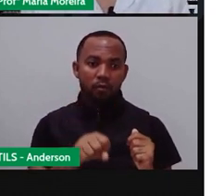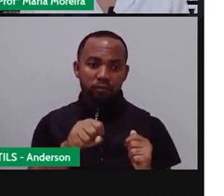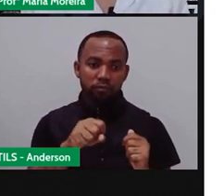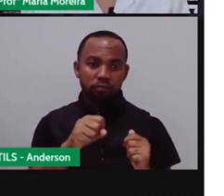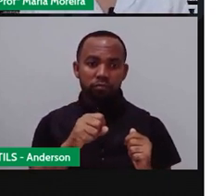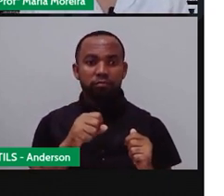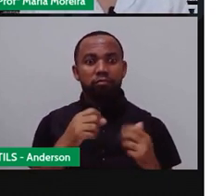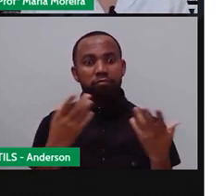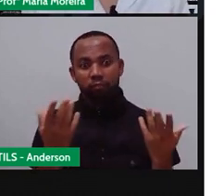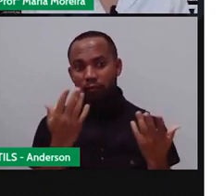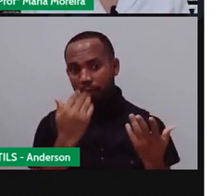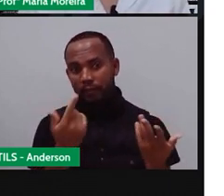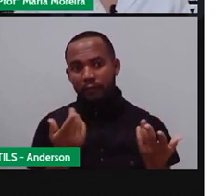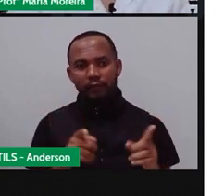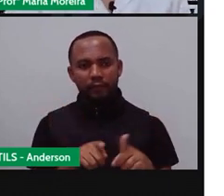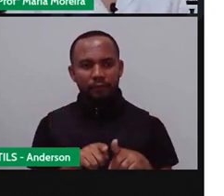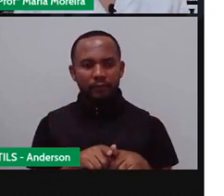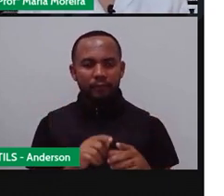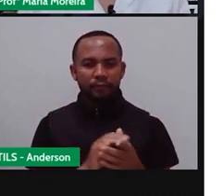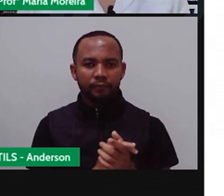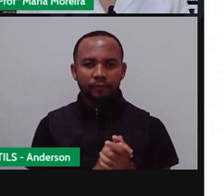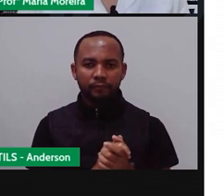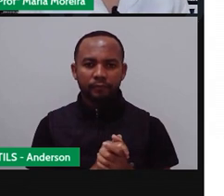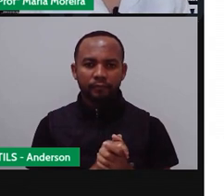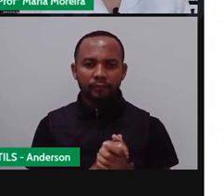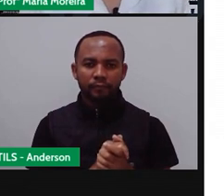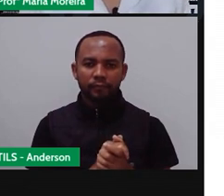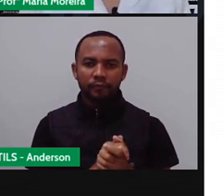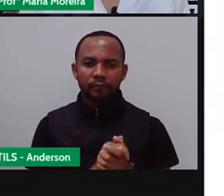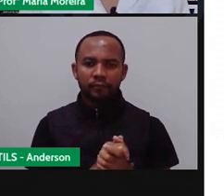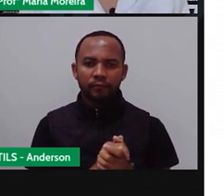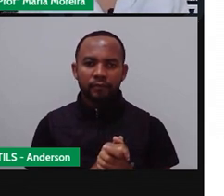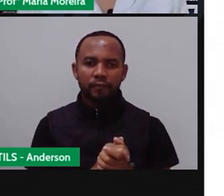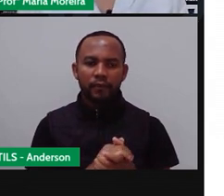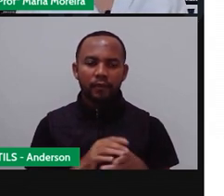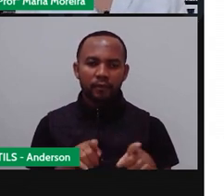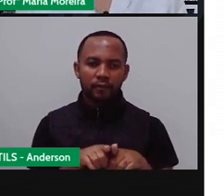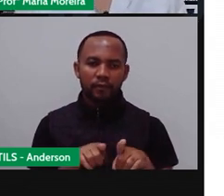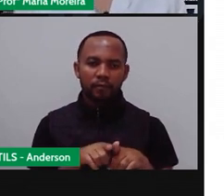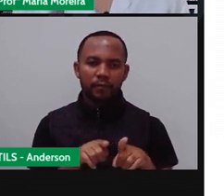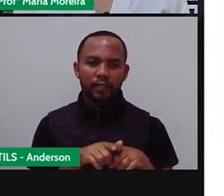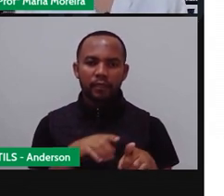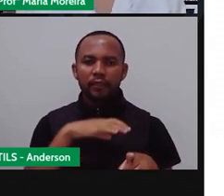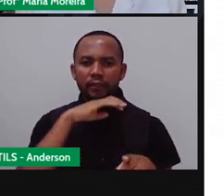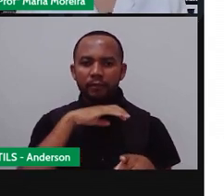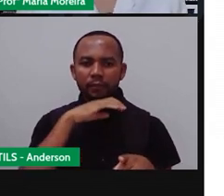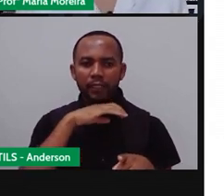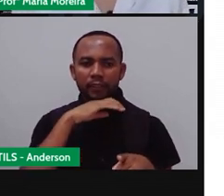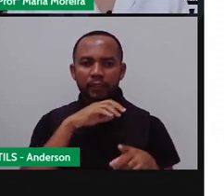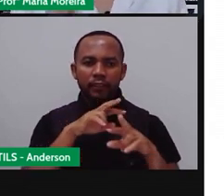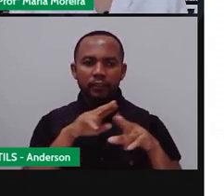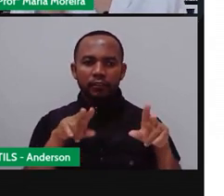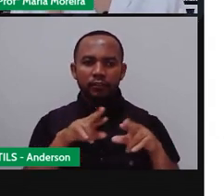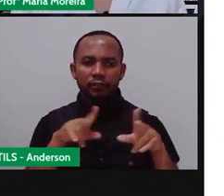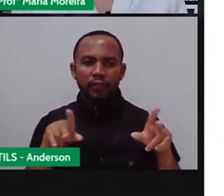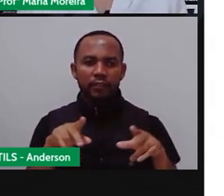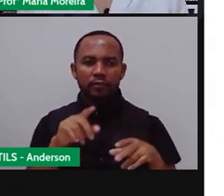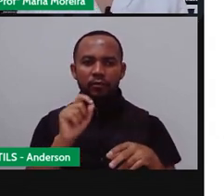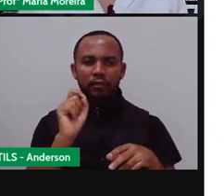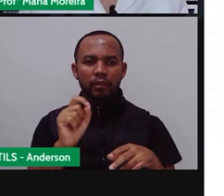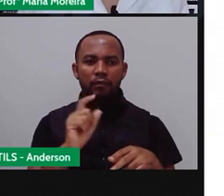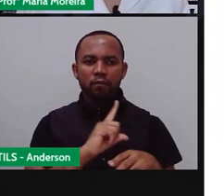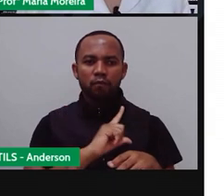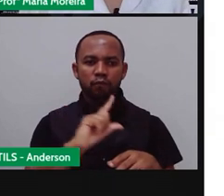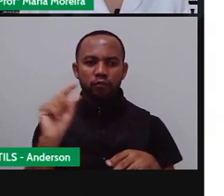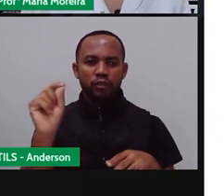predador. Não é isso? E aí, dessa maneira, algumas espécies acabaram o quê, gente? Vocês nem vão acreditar. Escapando da